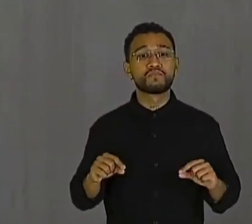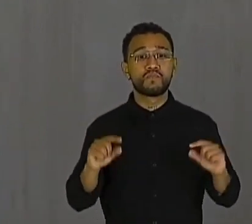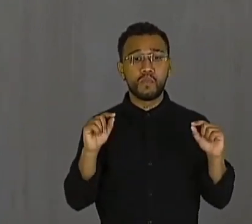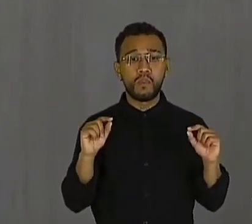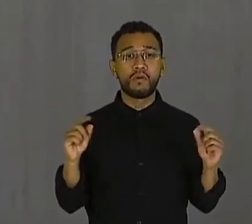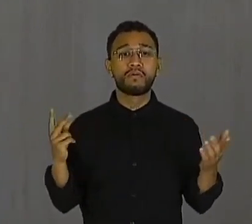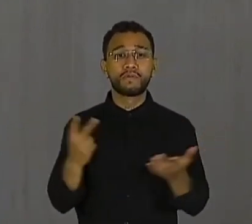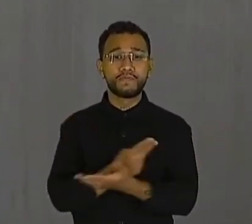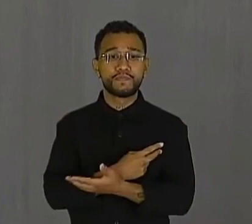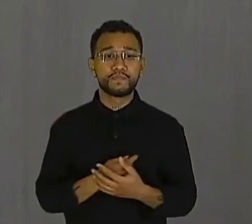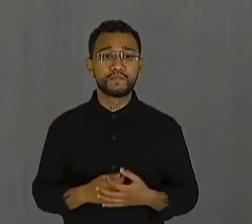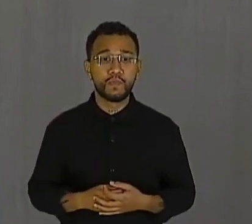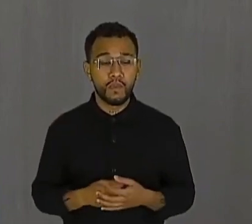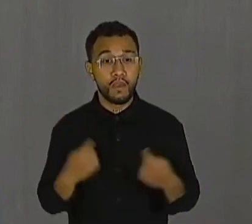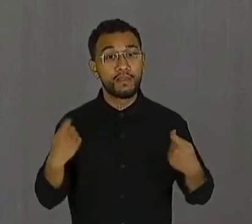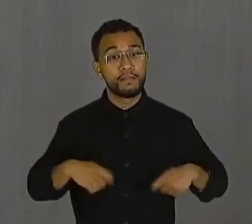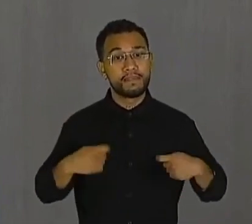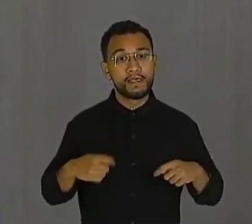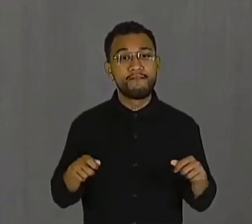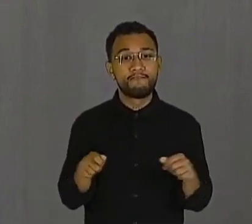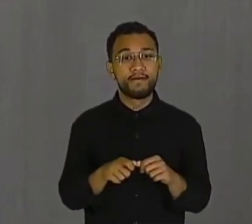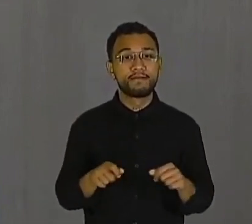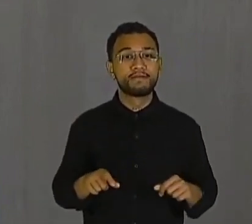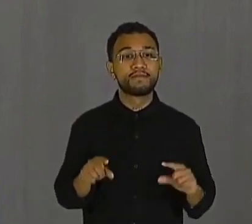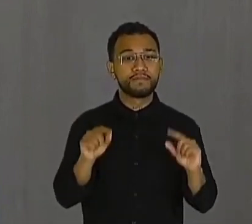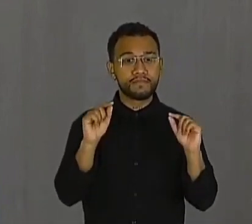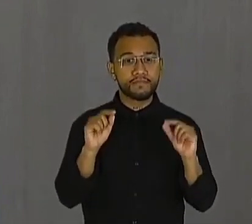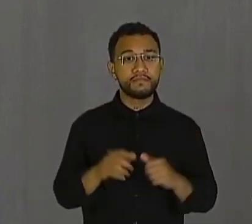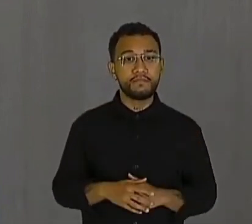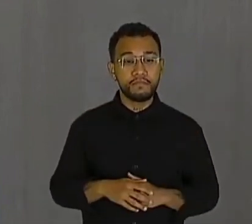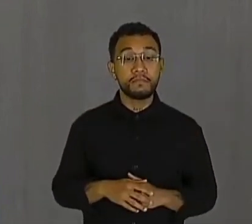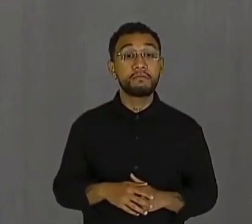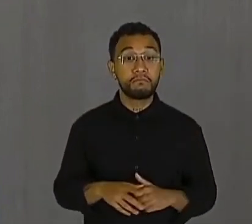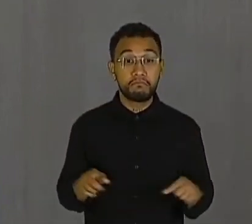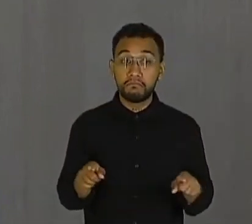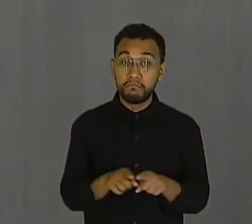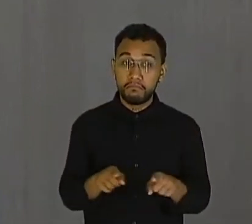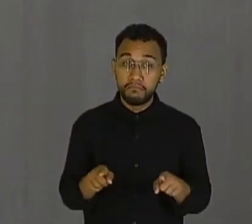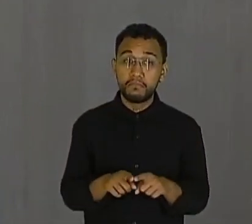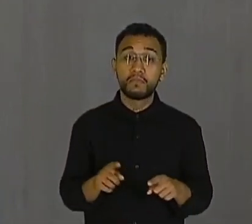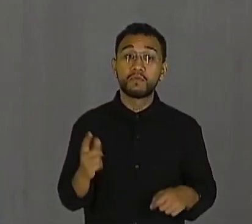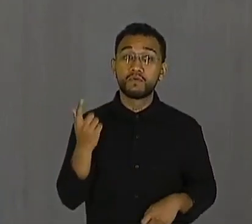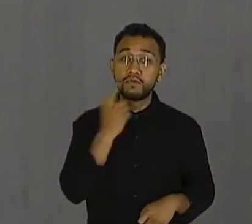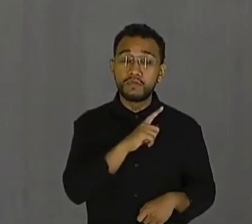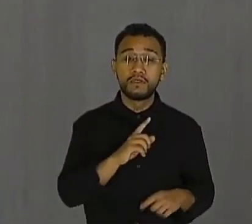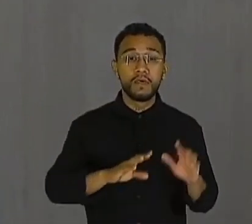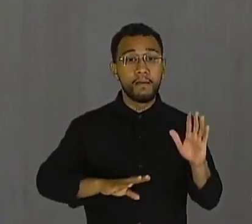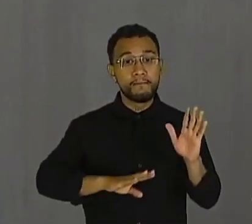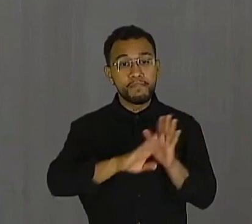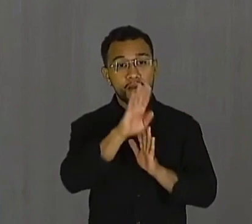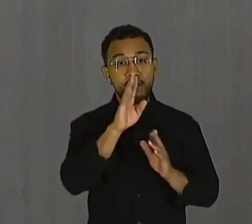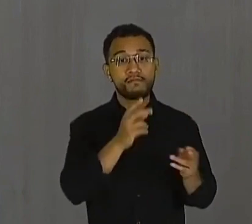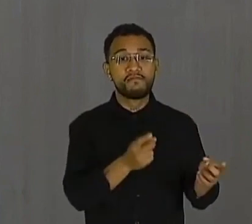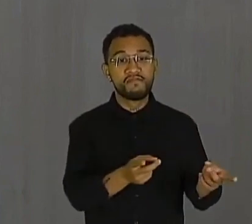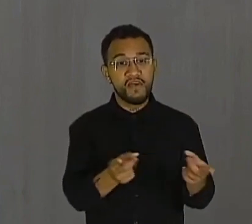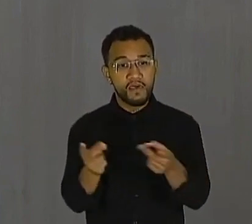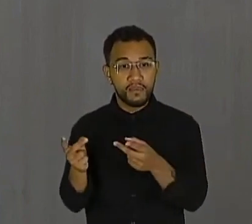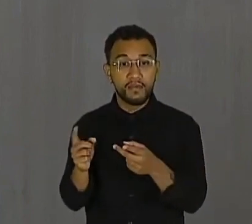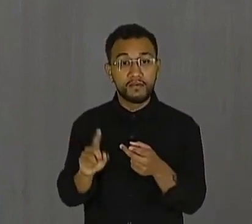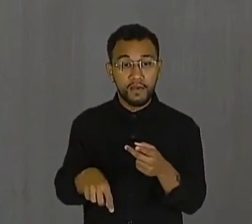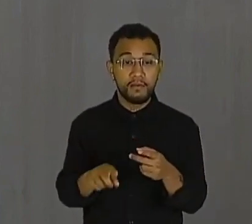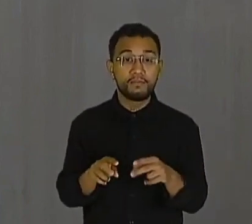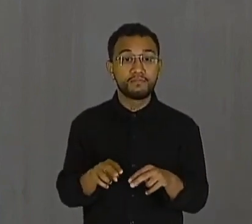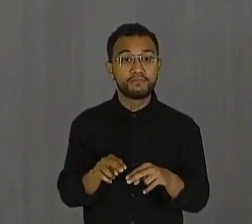passa, do que é necessário fazer, inclusive para aumentar as vendas. Aí é onde entra